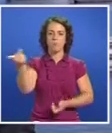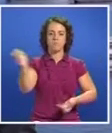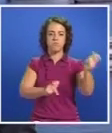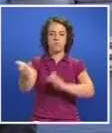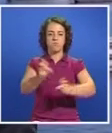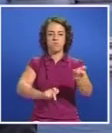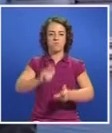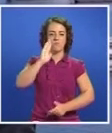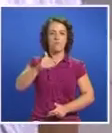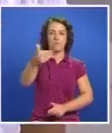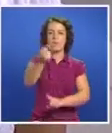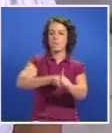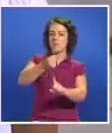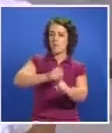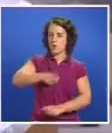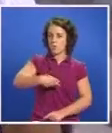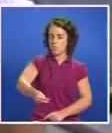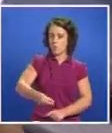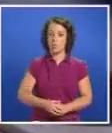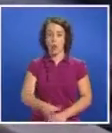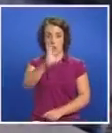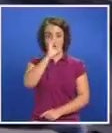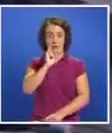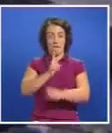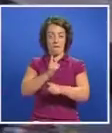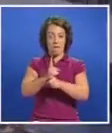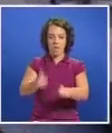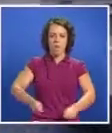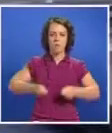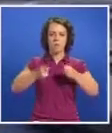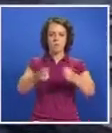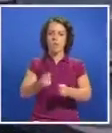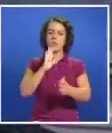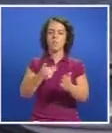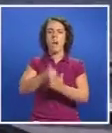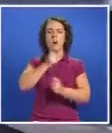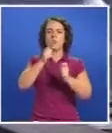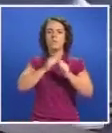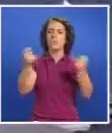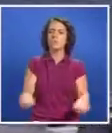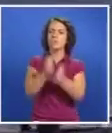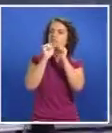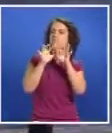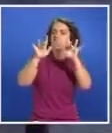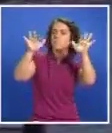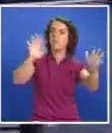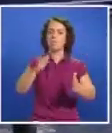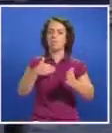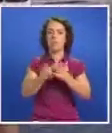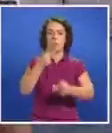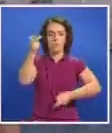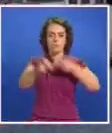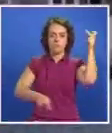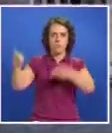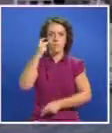novos desafios que o mundo apresenta. A aposta deste governo na promoção dos Açores no exterior veio trazer mais visitantes, dar